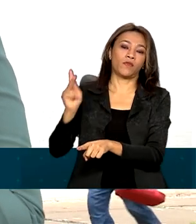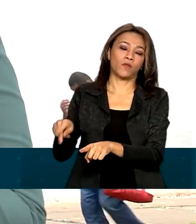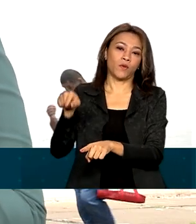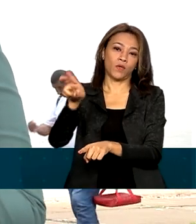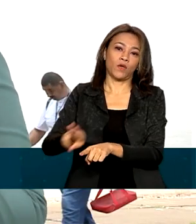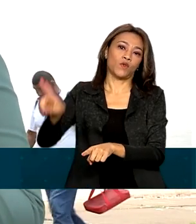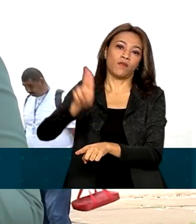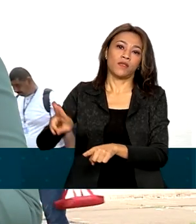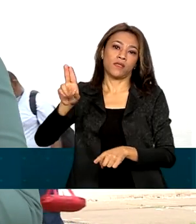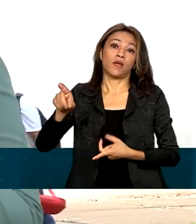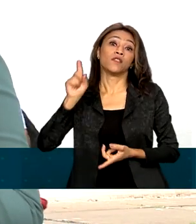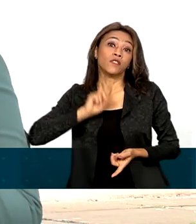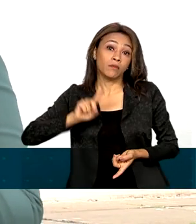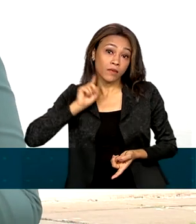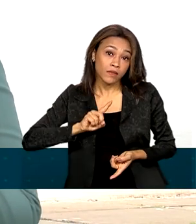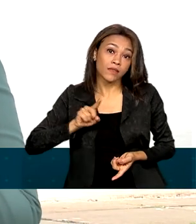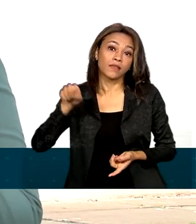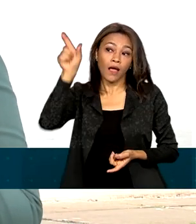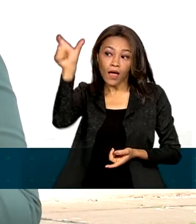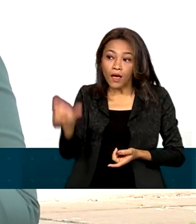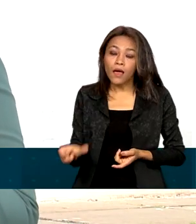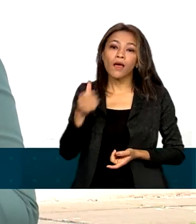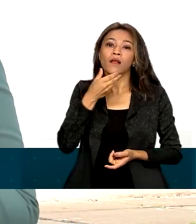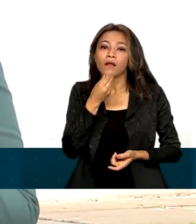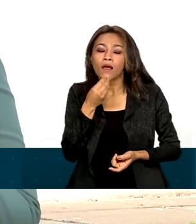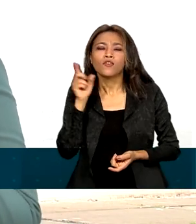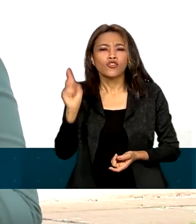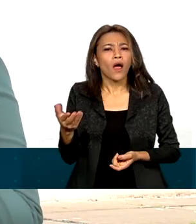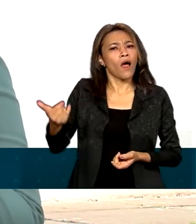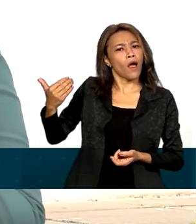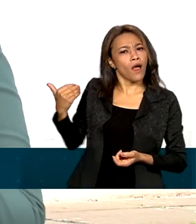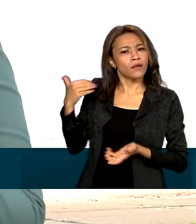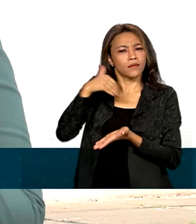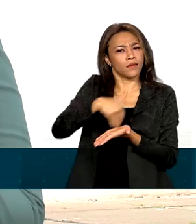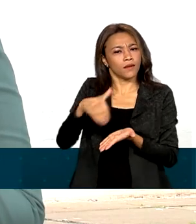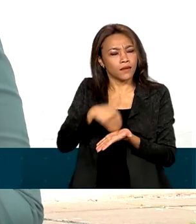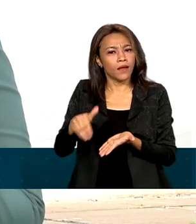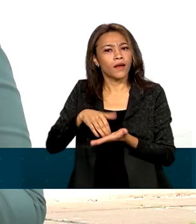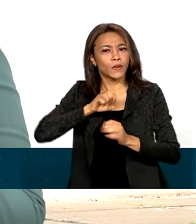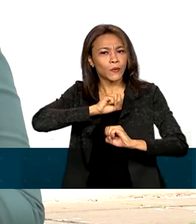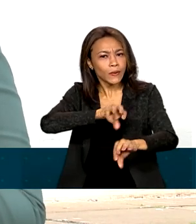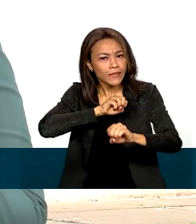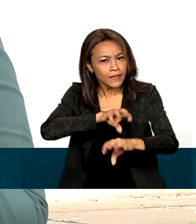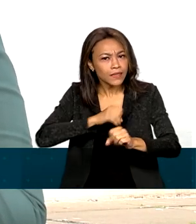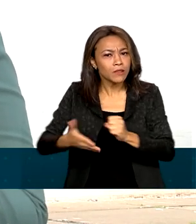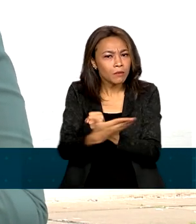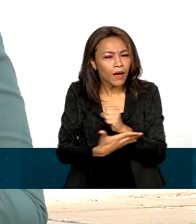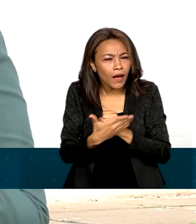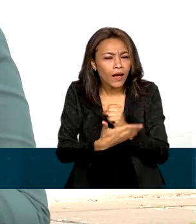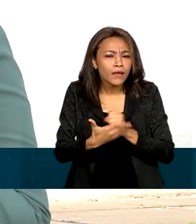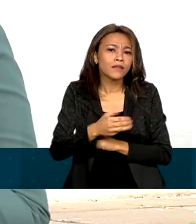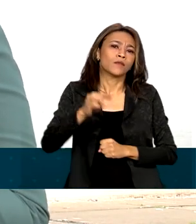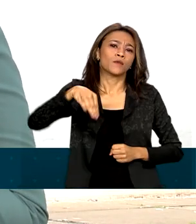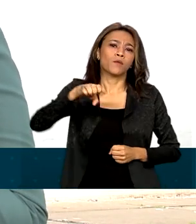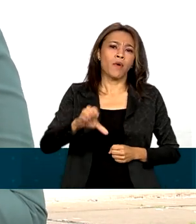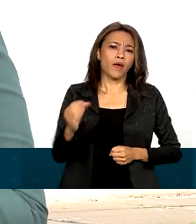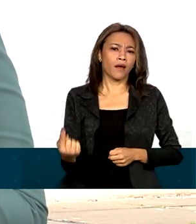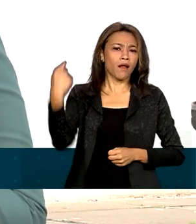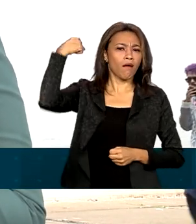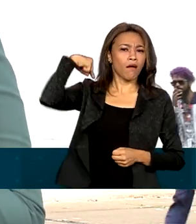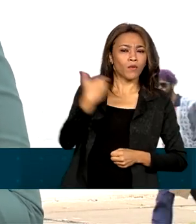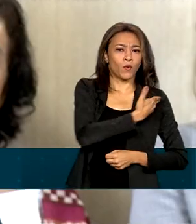Fora, em Minas Gerais. Palácios já foi secretário de Educação Básica do MEC no governo Dilma